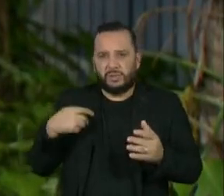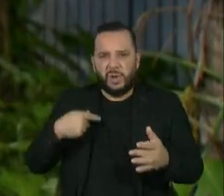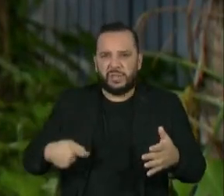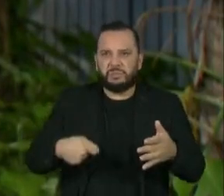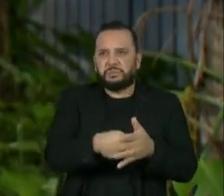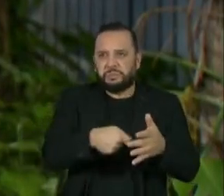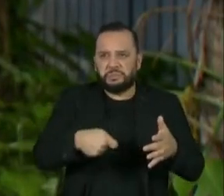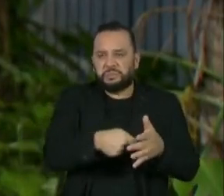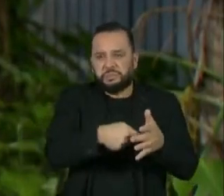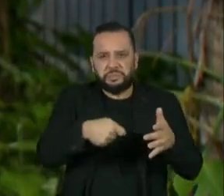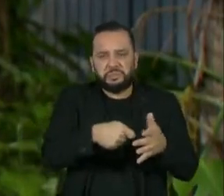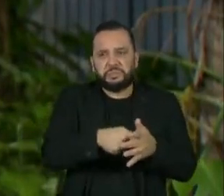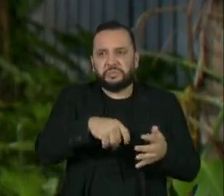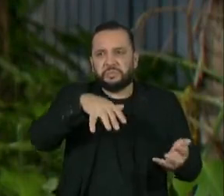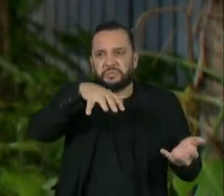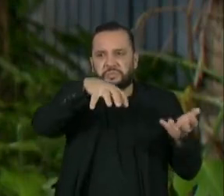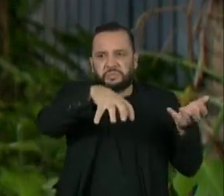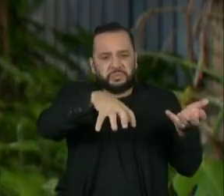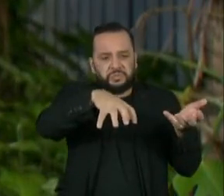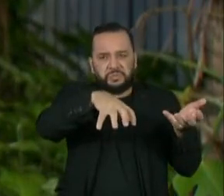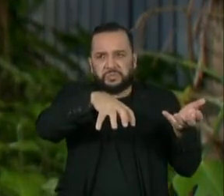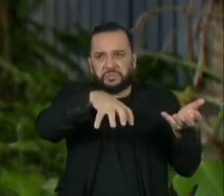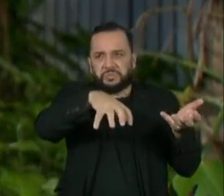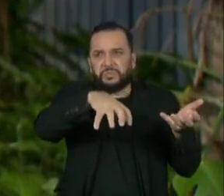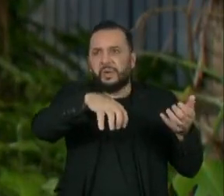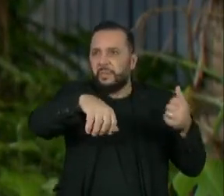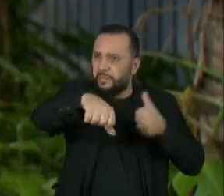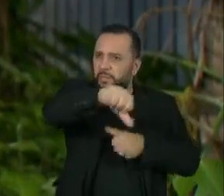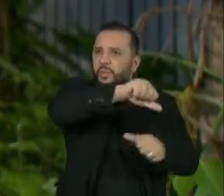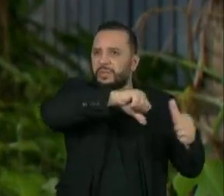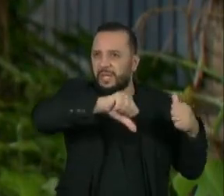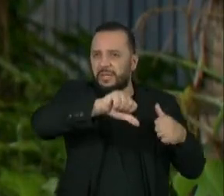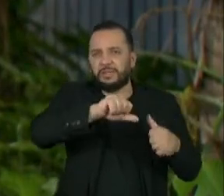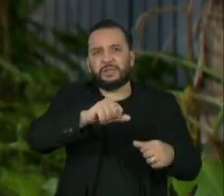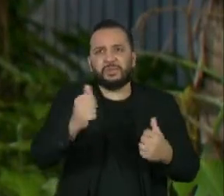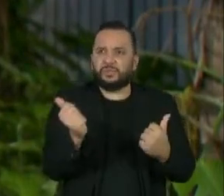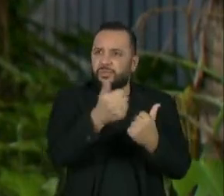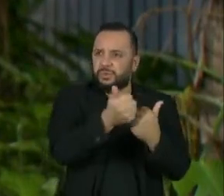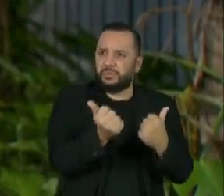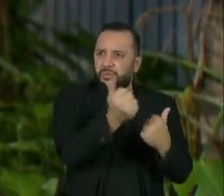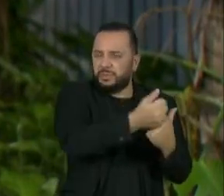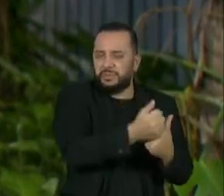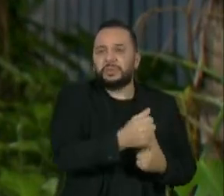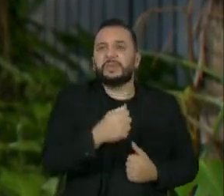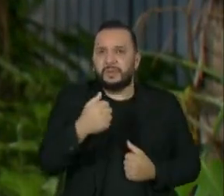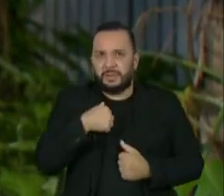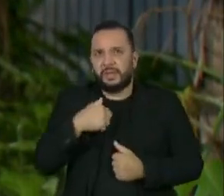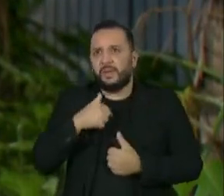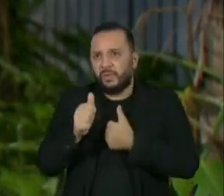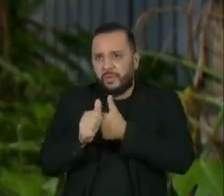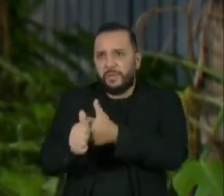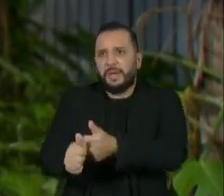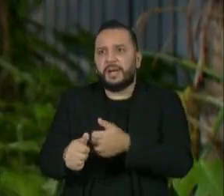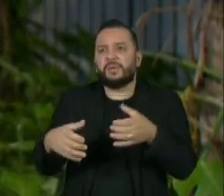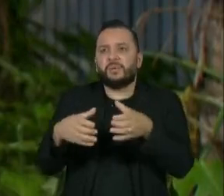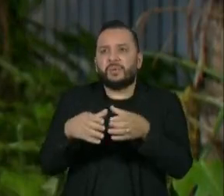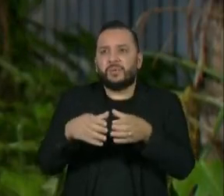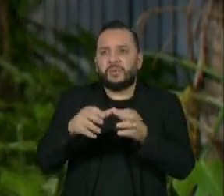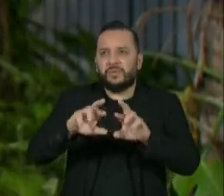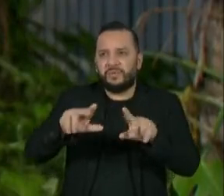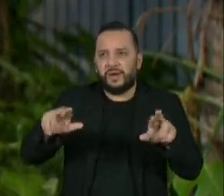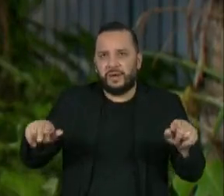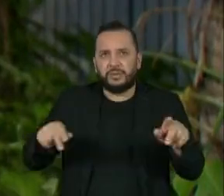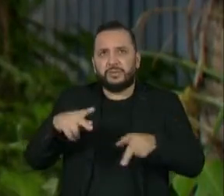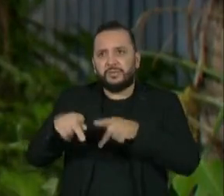Eu tenho acompanhado diferentes grupos, inclusive da coalizão negra, já estive lá para